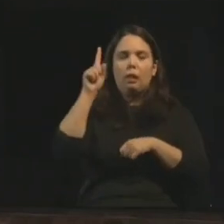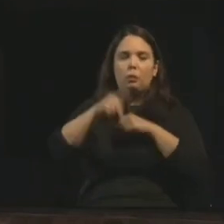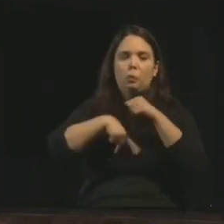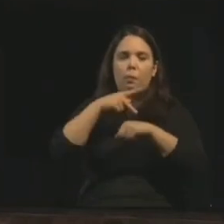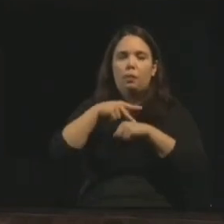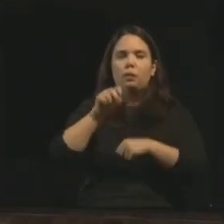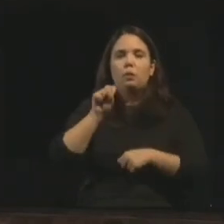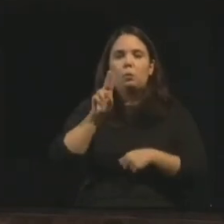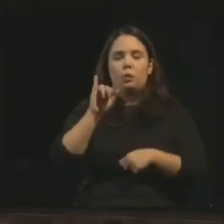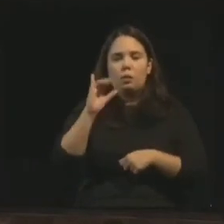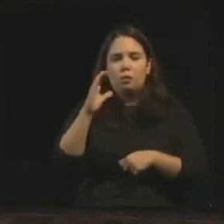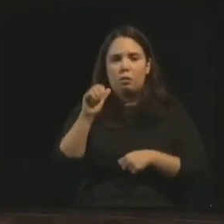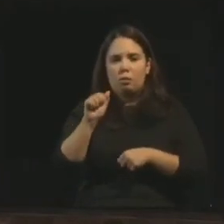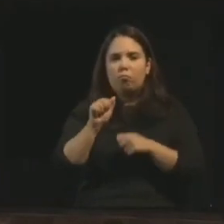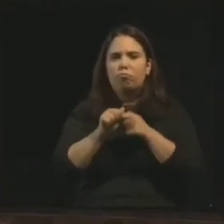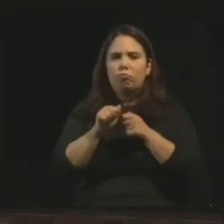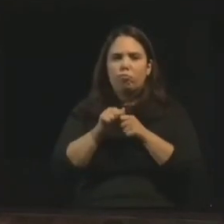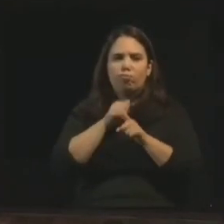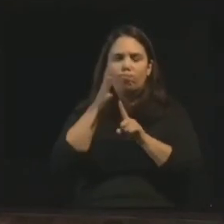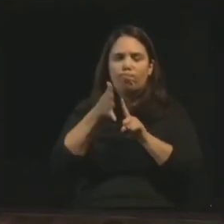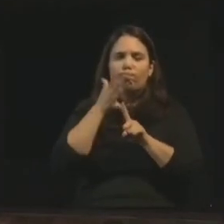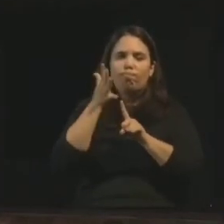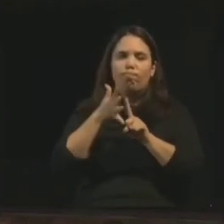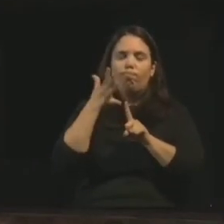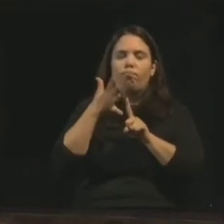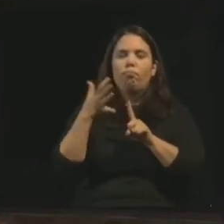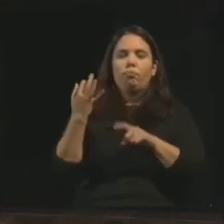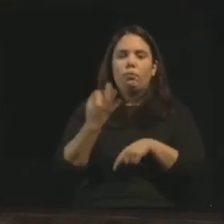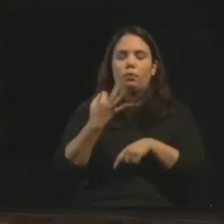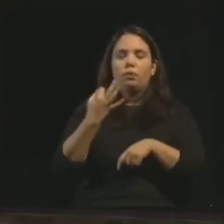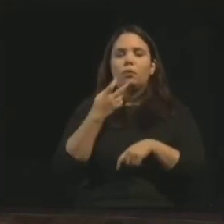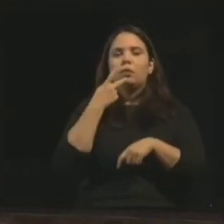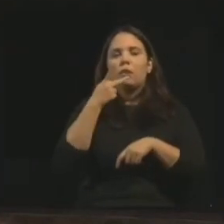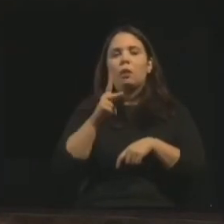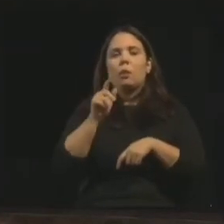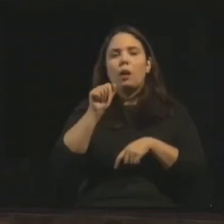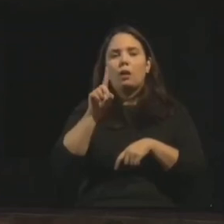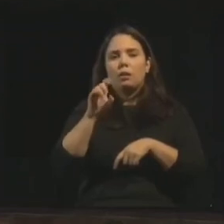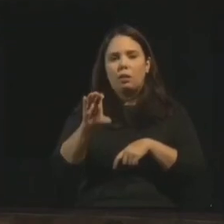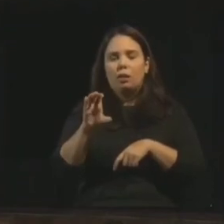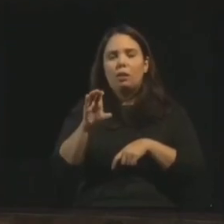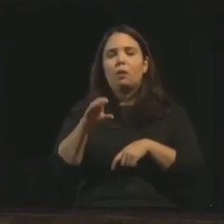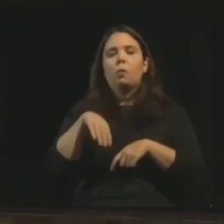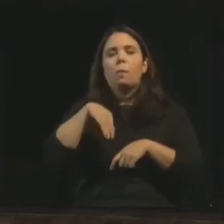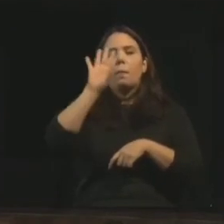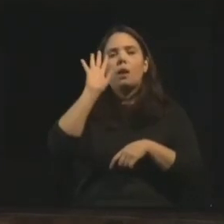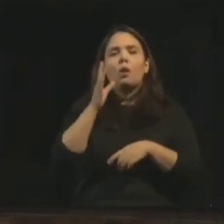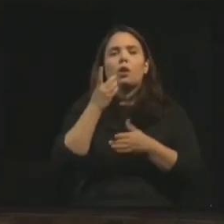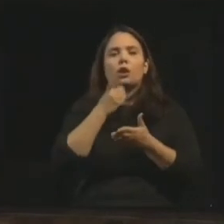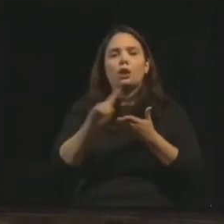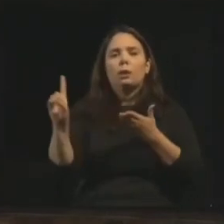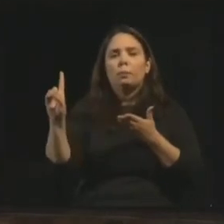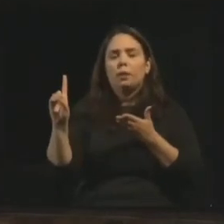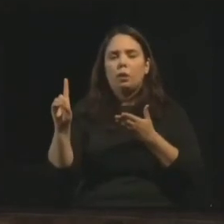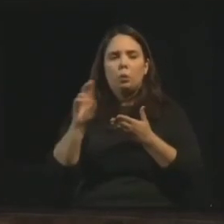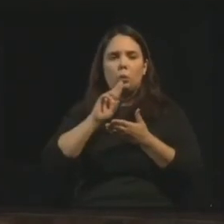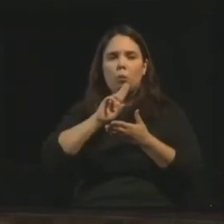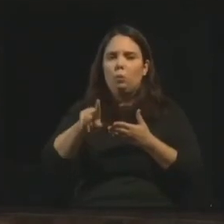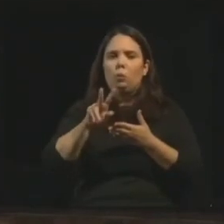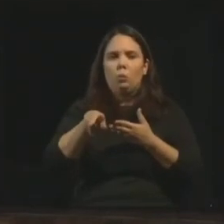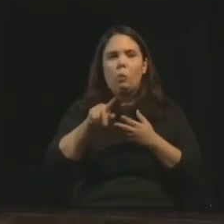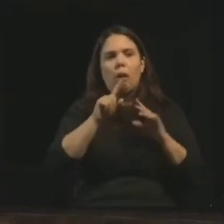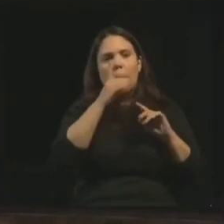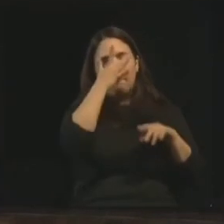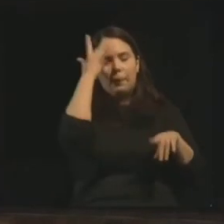palestra maravilhosa, ele vai dizer que os maiores, Kardec, citando Kardec, que os maiores inimigos do espiritismo não são seus diretores, aqueles que o